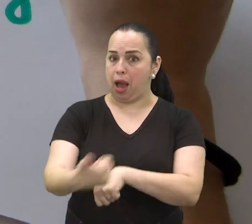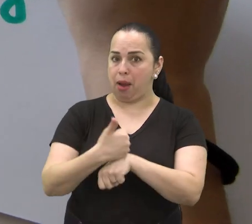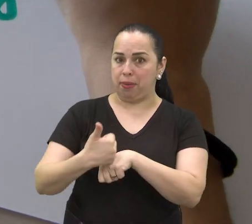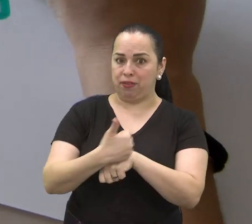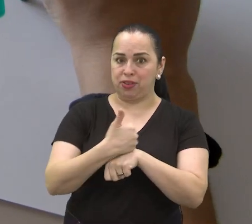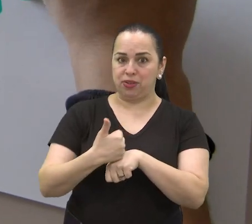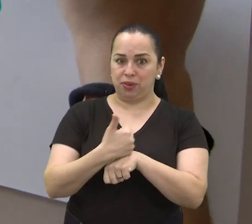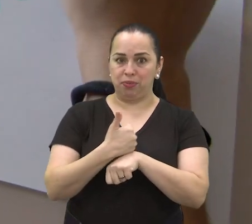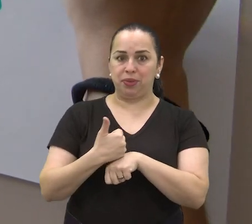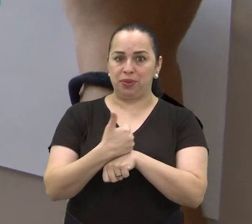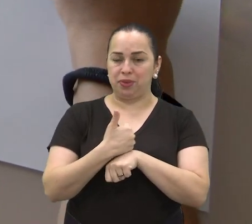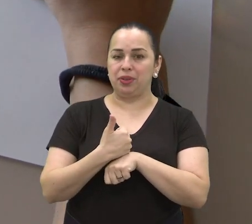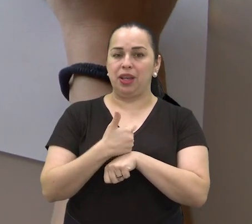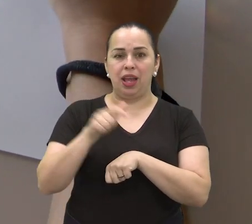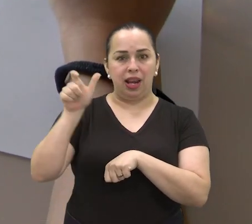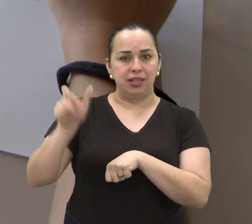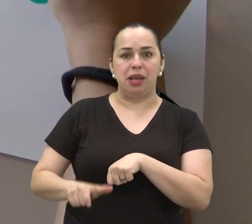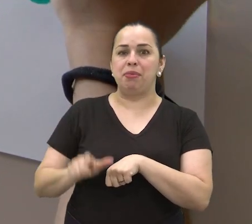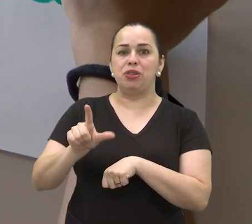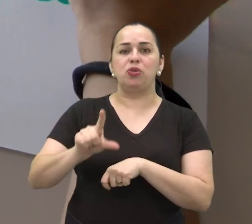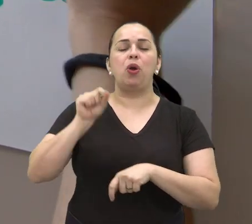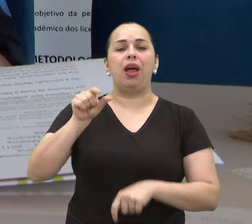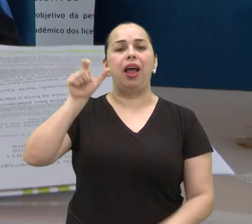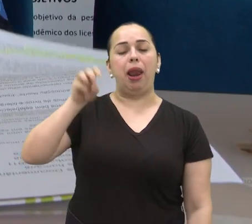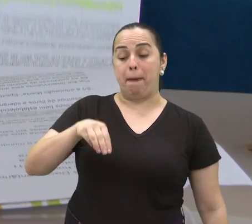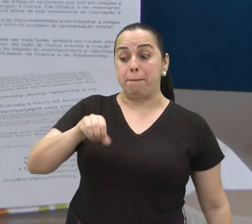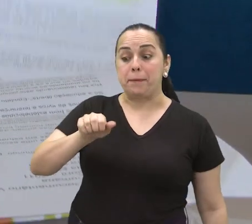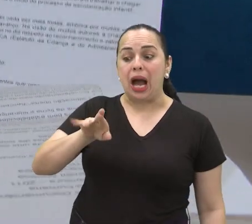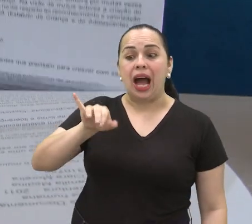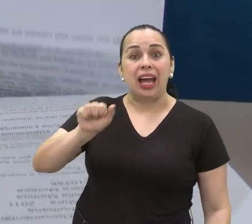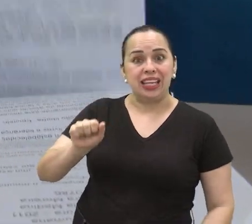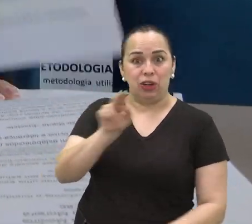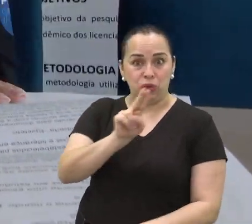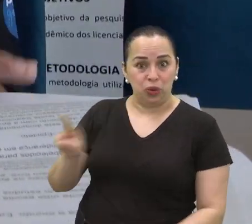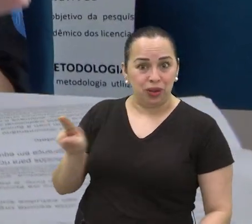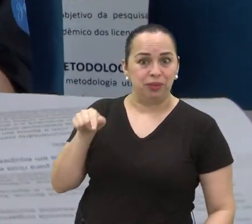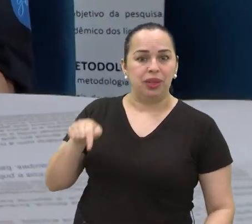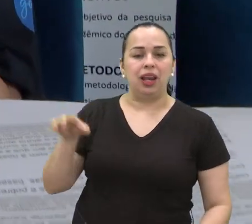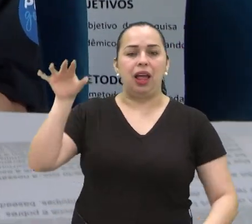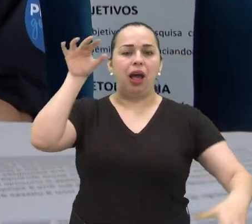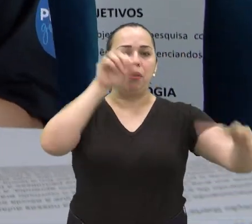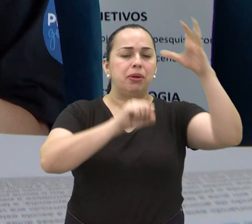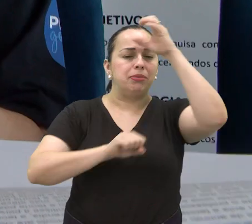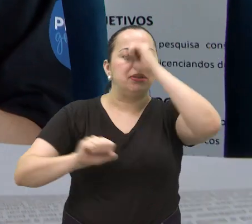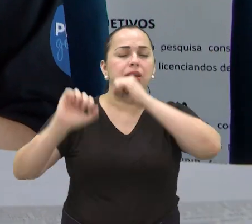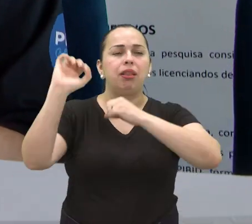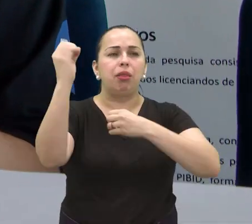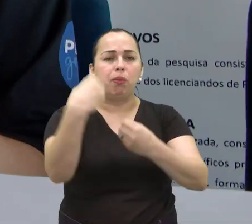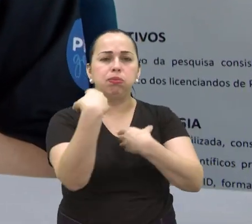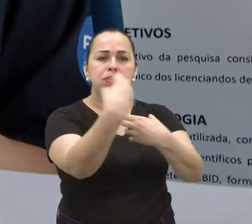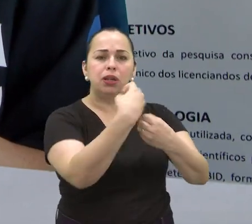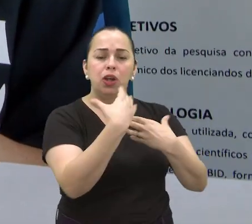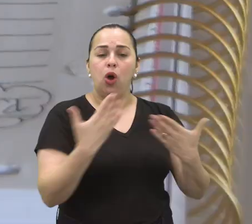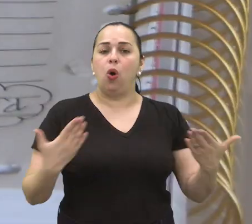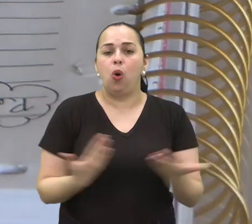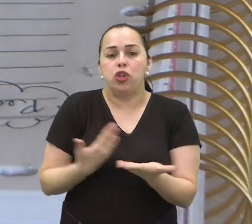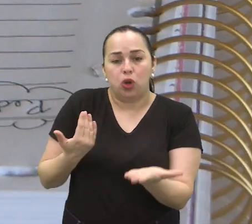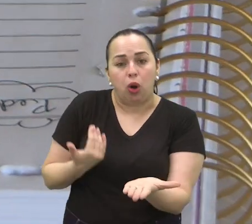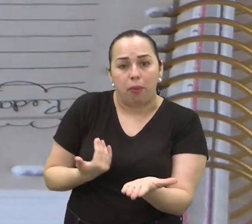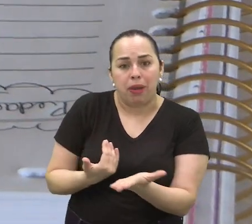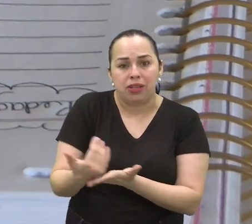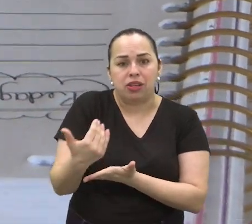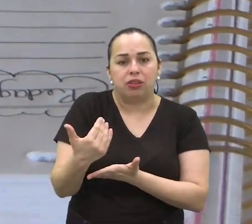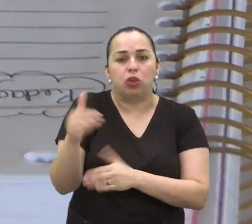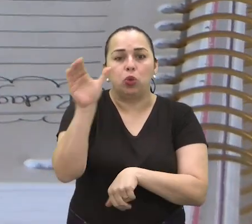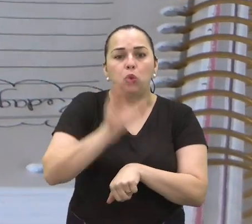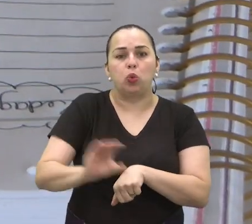A profissão que iria seguir, ela sempre soube. A paixão da Maria Clara pelo aprendizado vem de muito cedo. Hoje dá